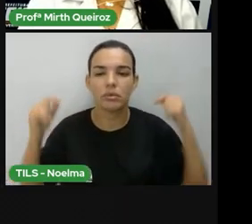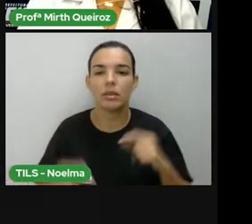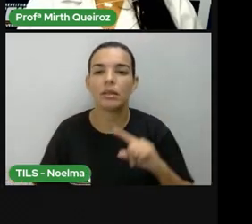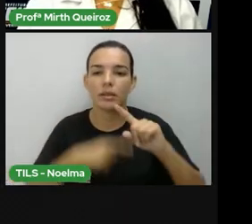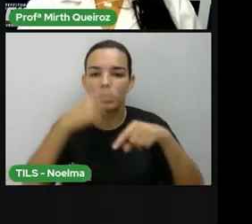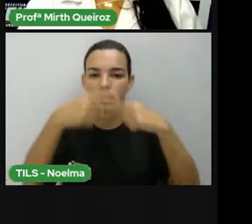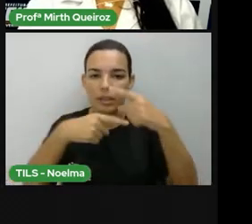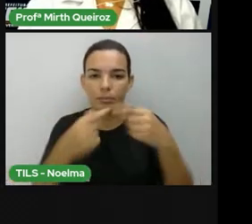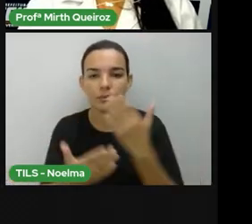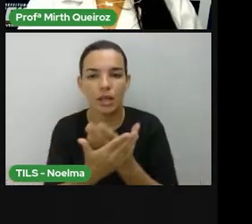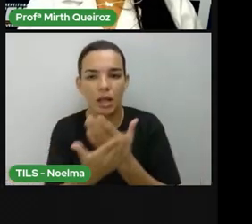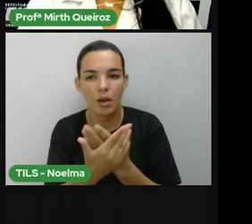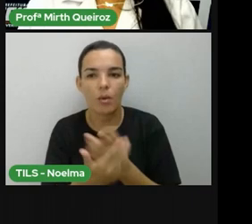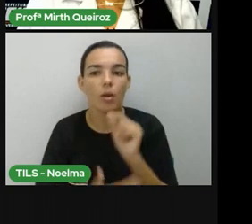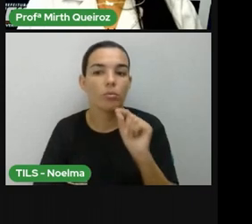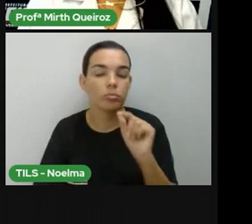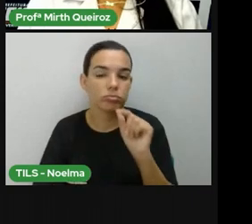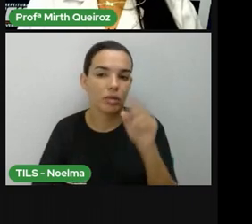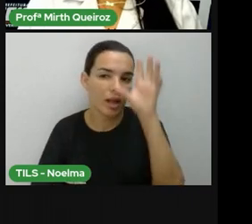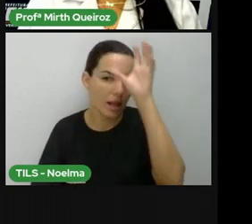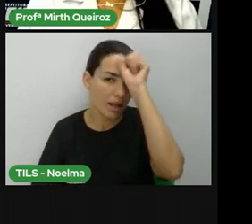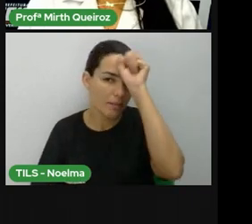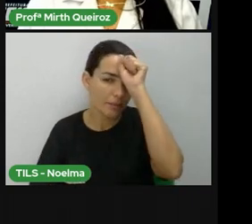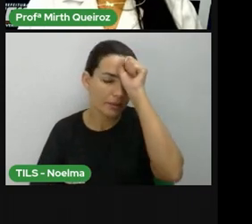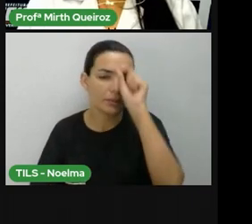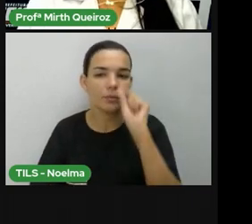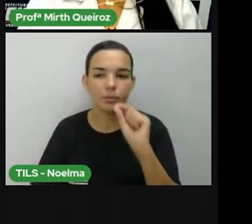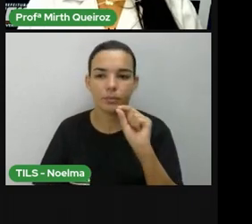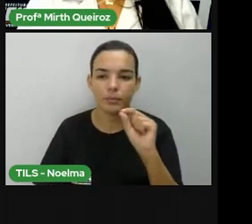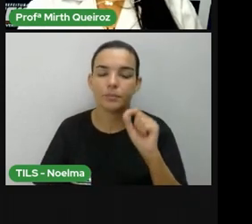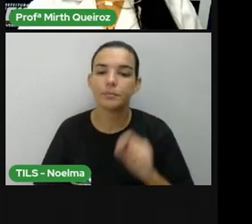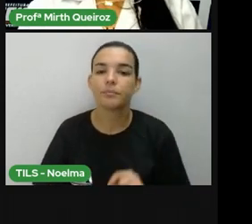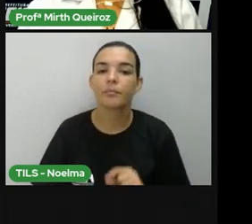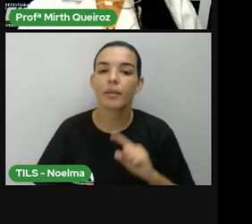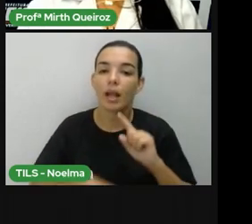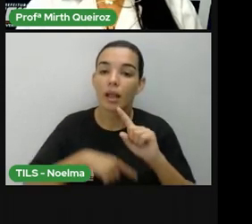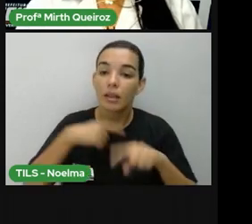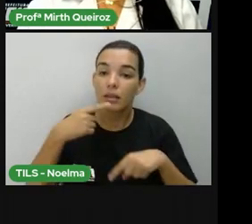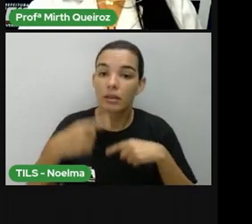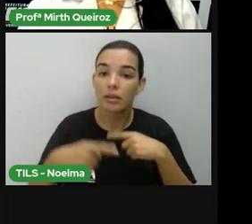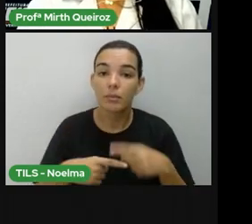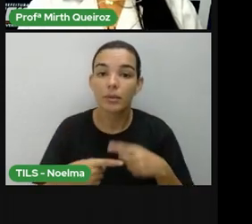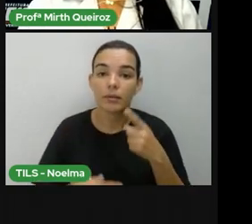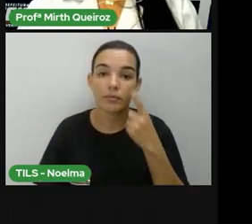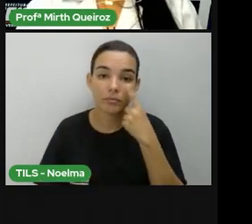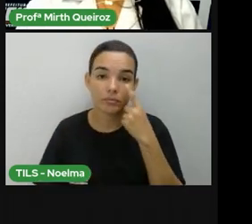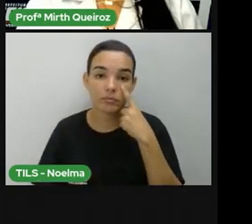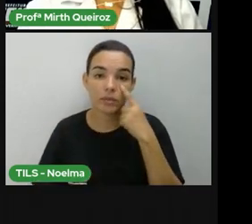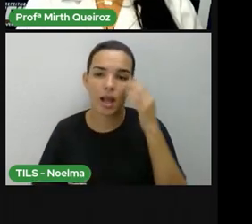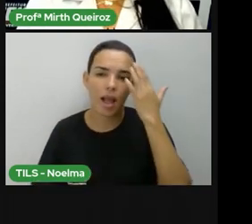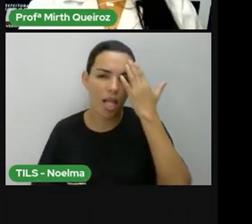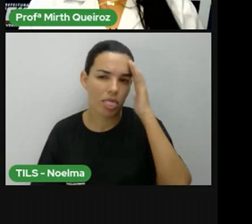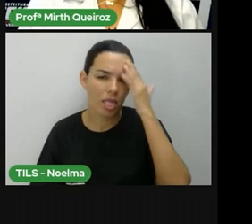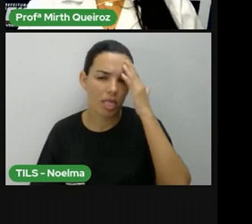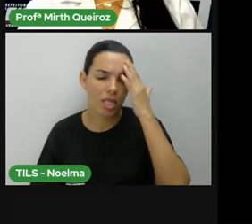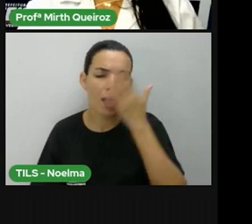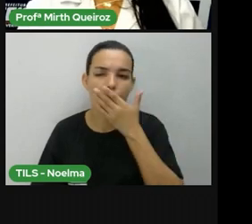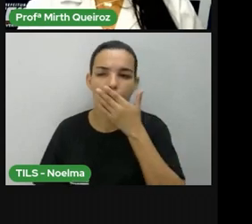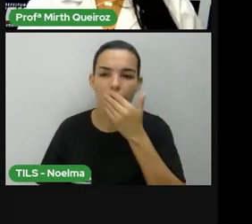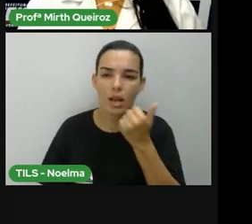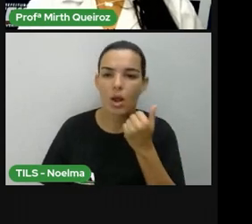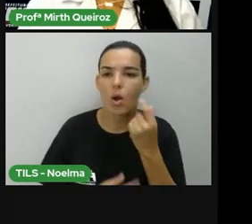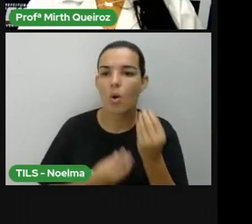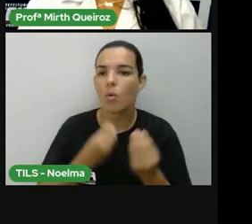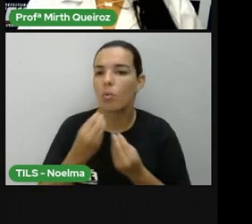a gente vai entender na próxima aula, o que que são esses quilombos, e a gente vai entender um pouquinho